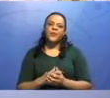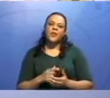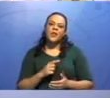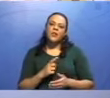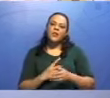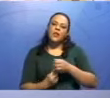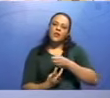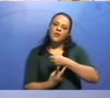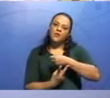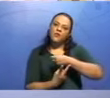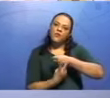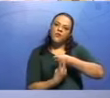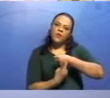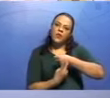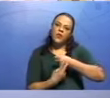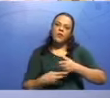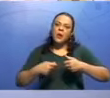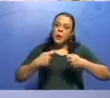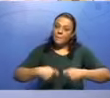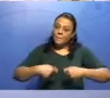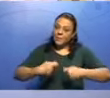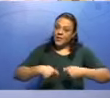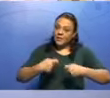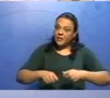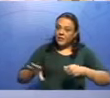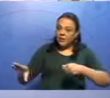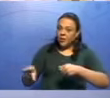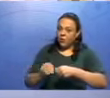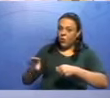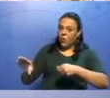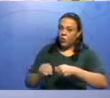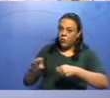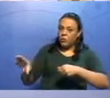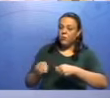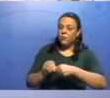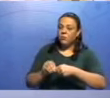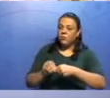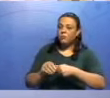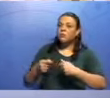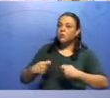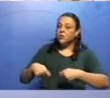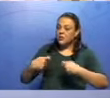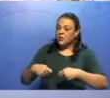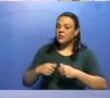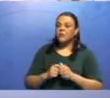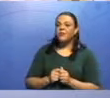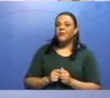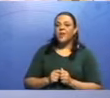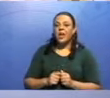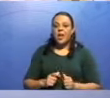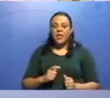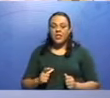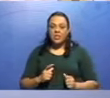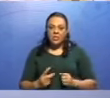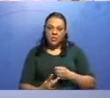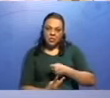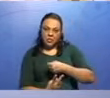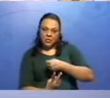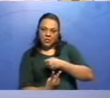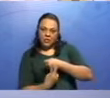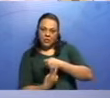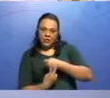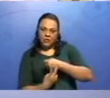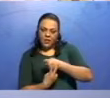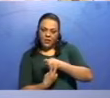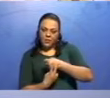alguns verbos que precisam aumentar a frase depois dele, que precisam de um complemento, enquanto, como o